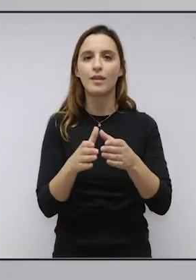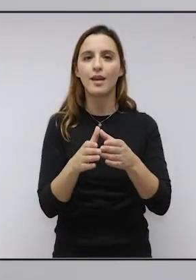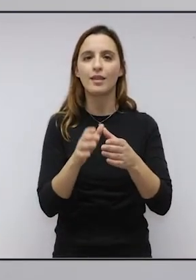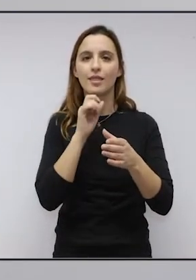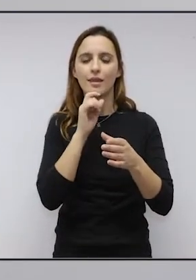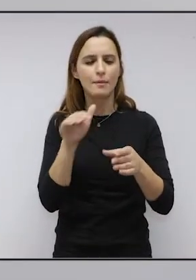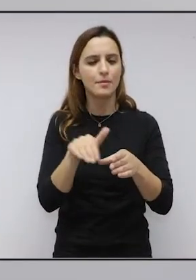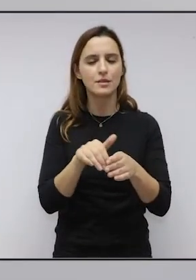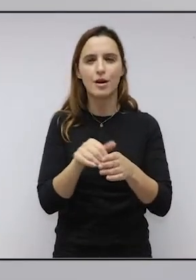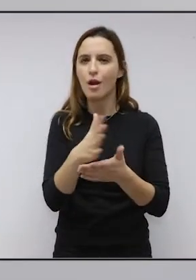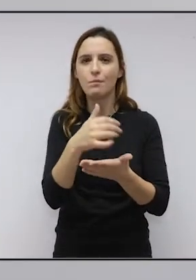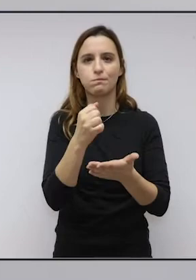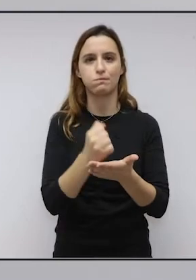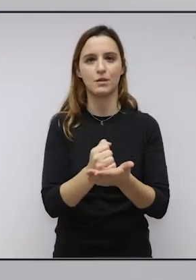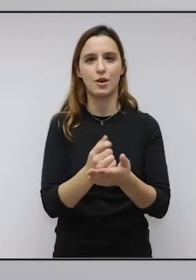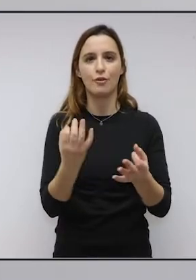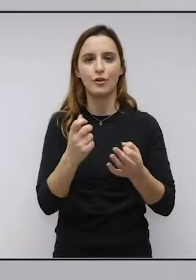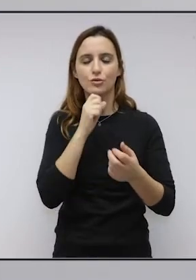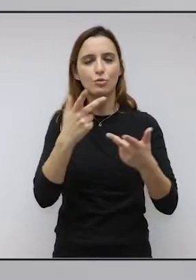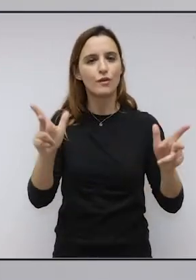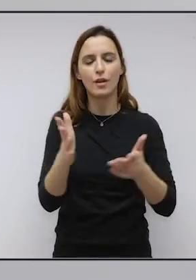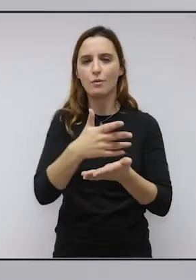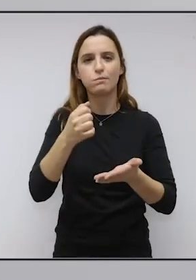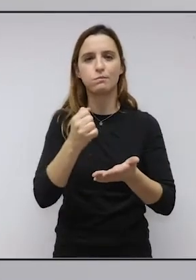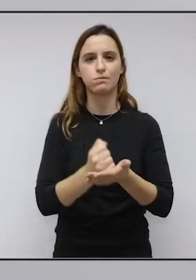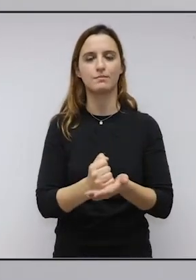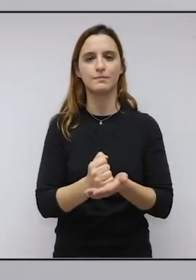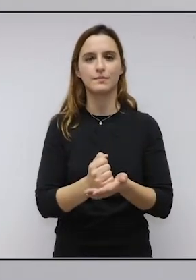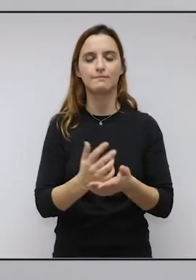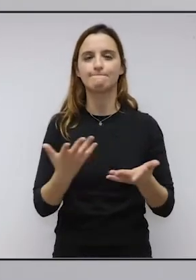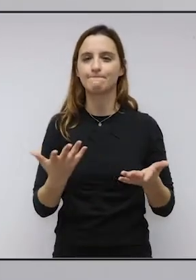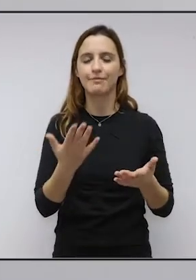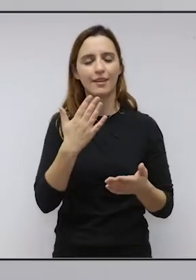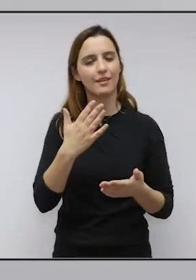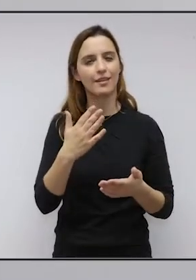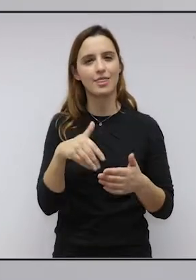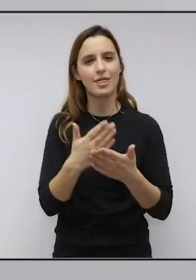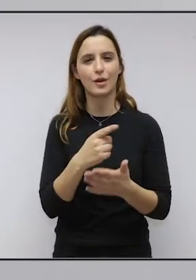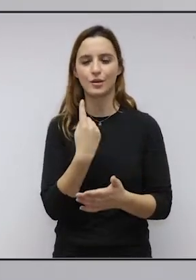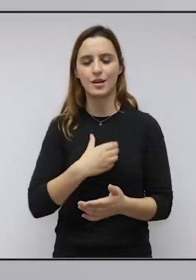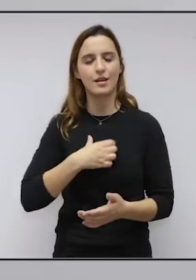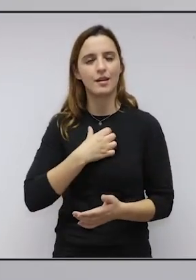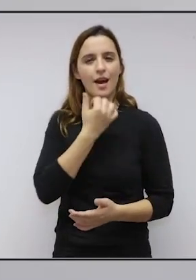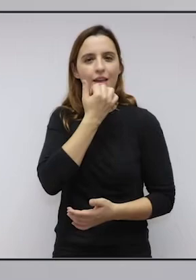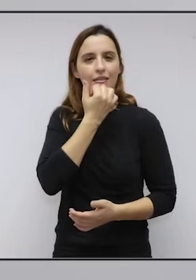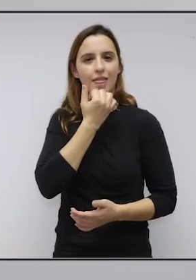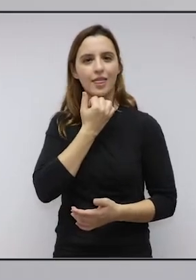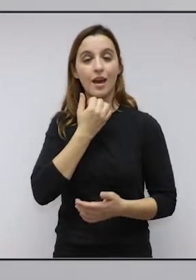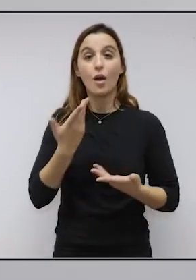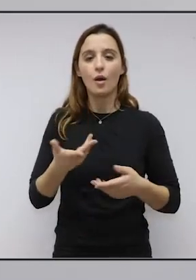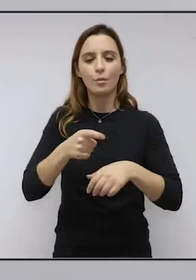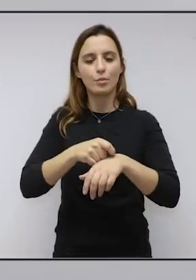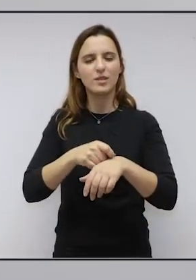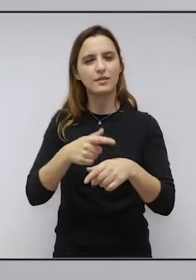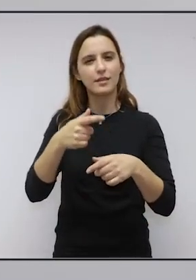totalmente, que se disponibilizou totalmente. É extremamente gratificante para nós sentir que neste momento